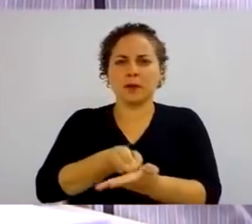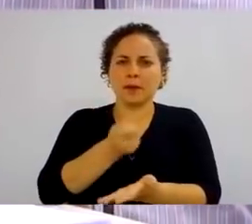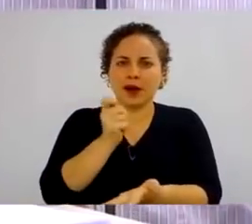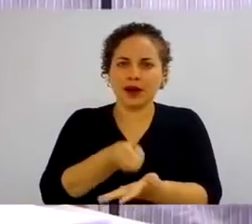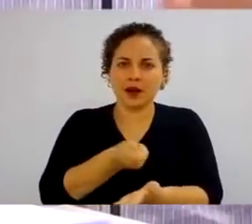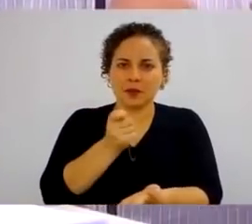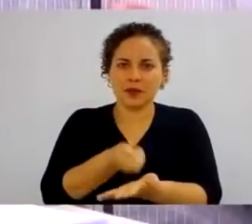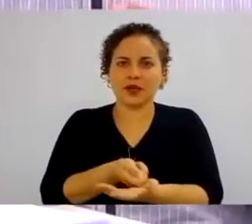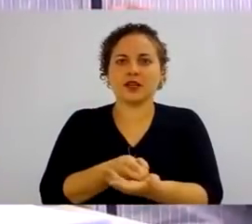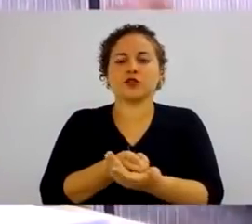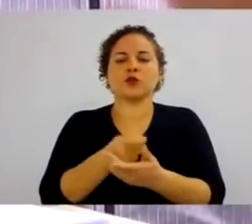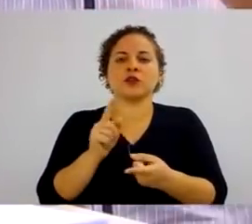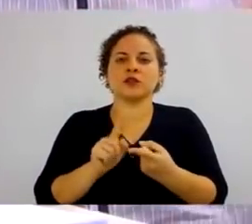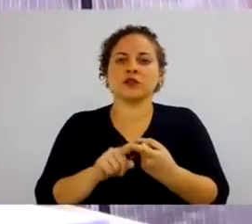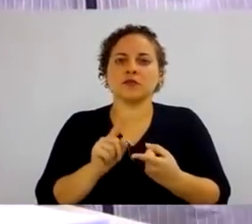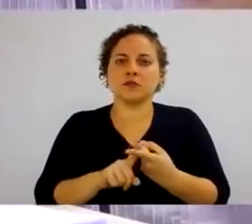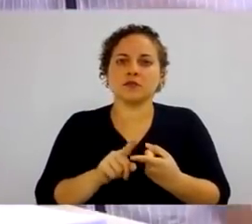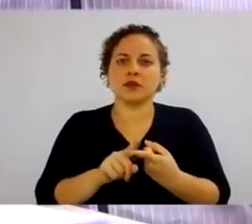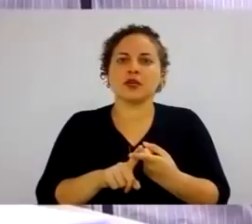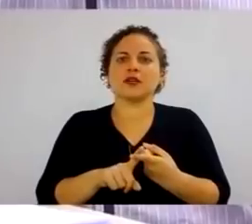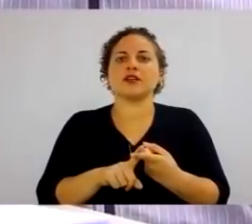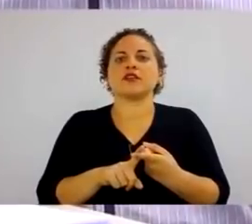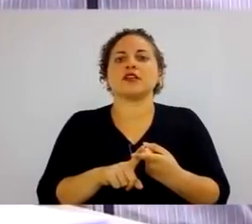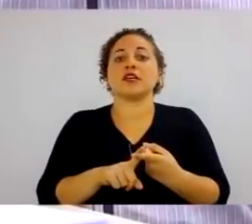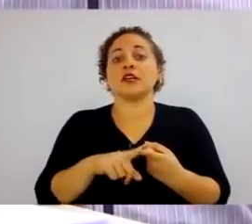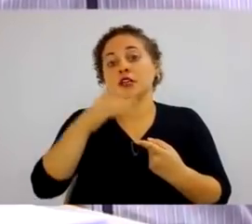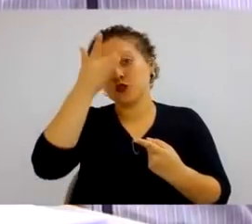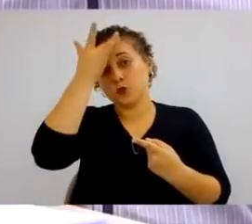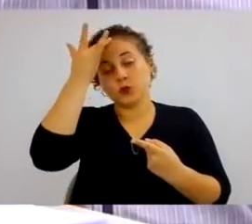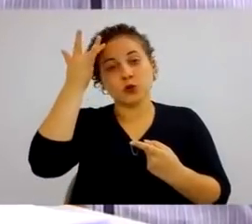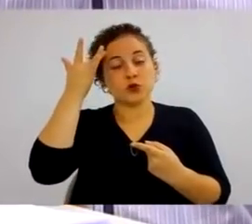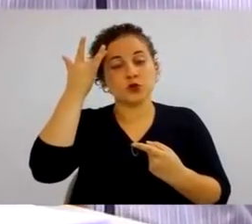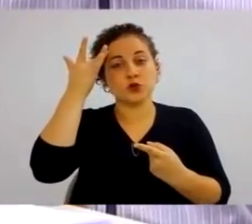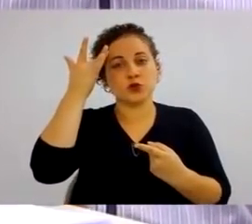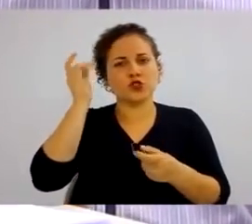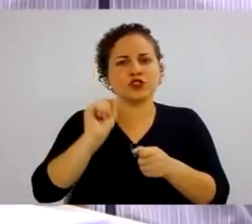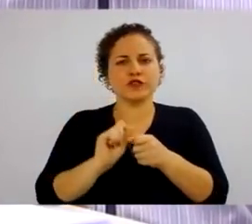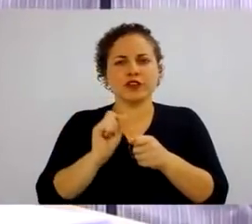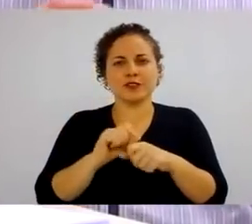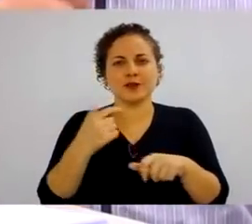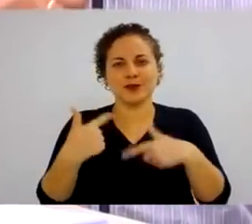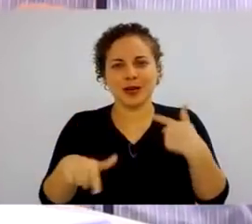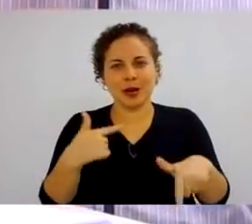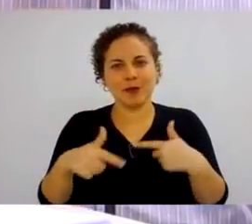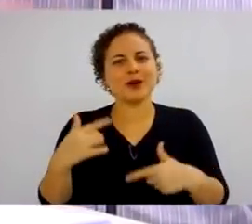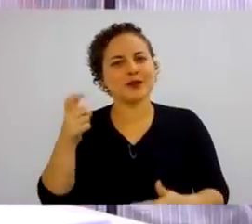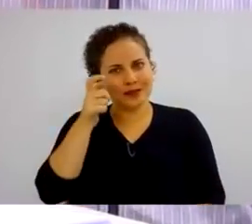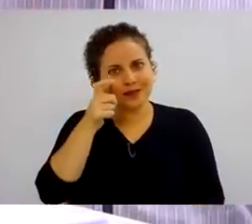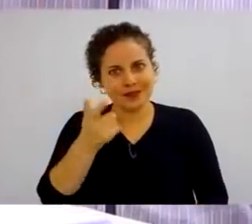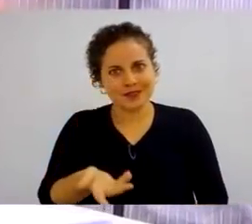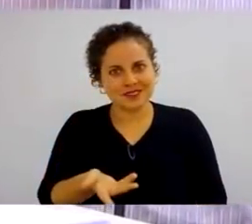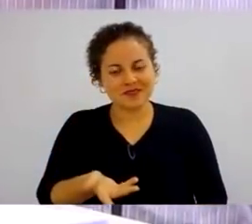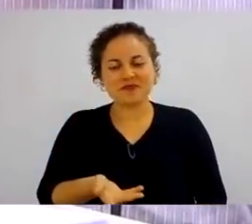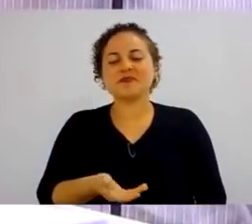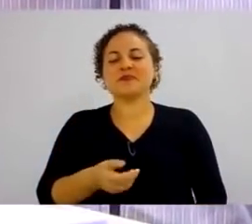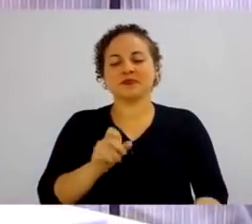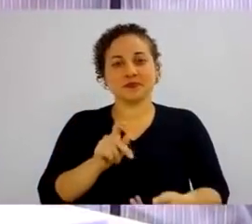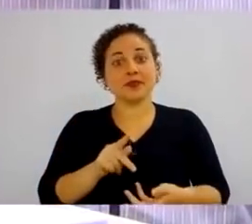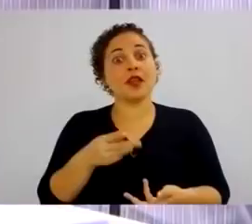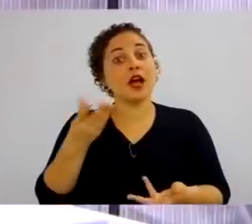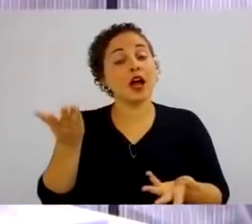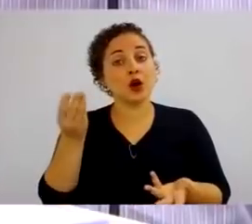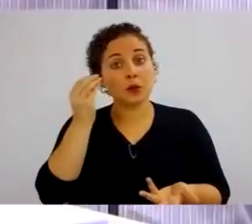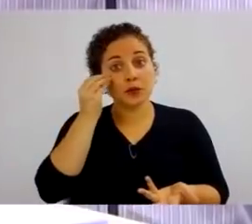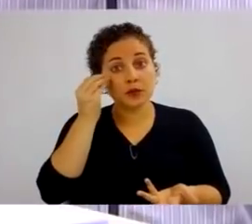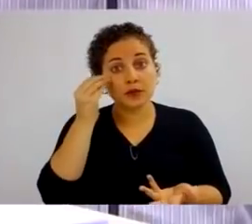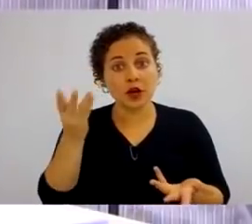e de recompensa que uma empresa pode oferecer ao seu colaborador. Não é interessante? Isto mesmo. Vamos ver agora como